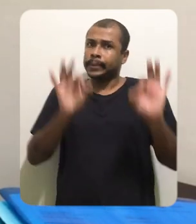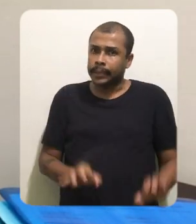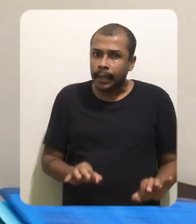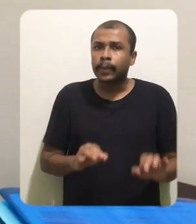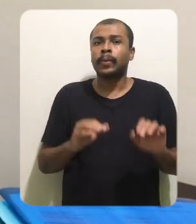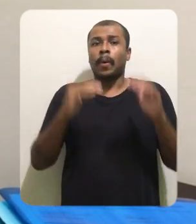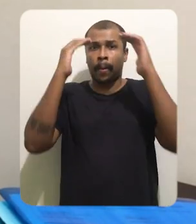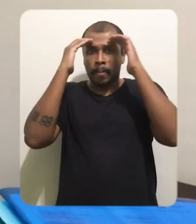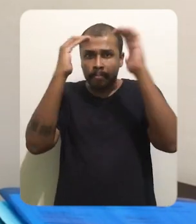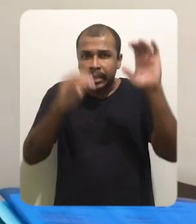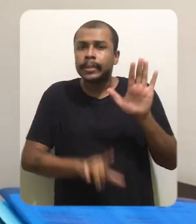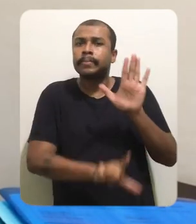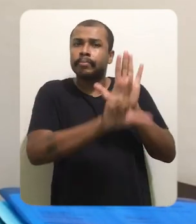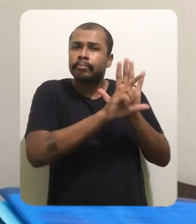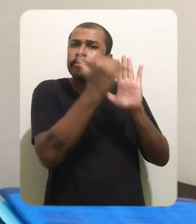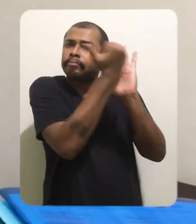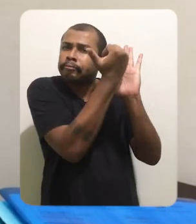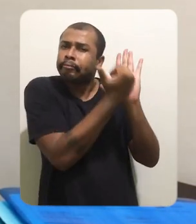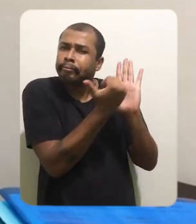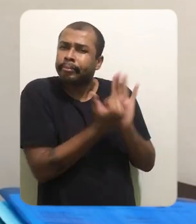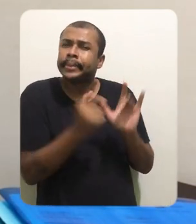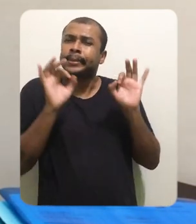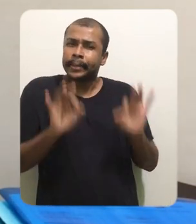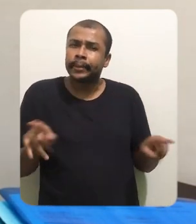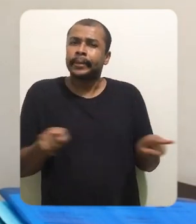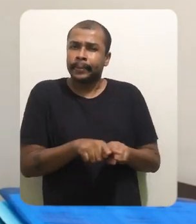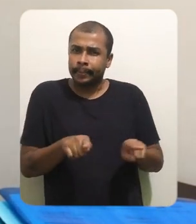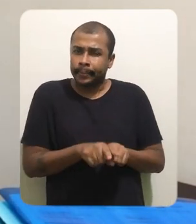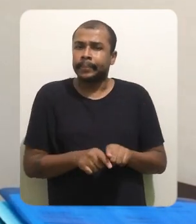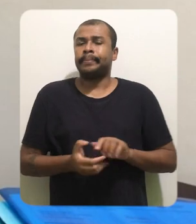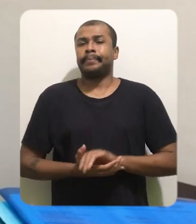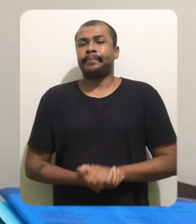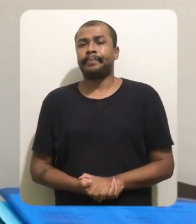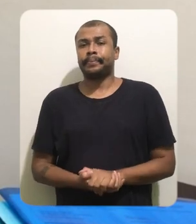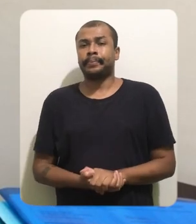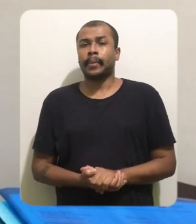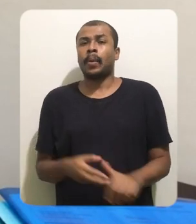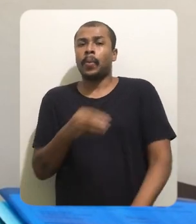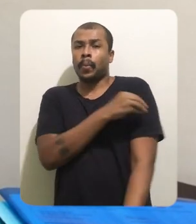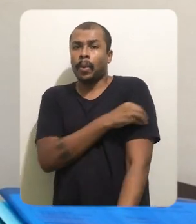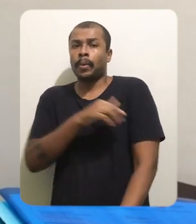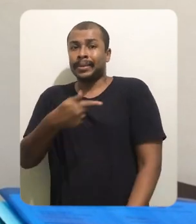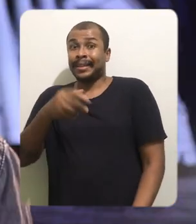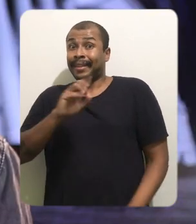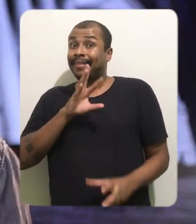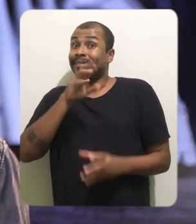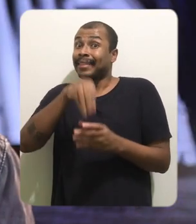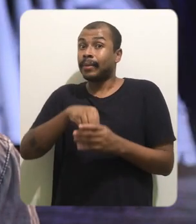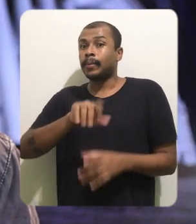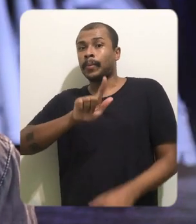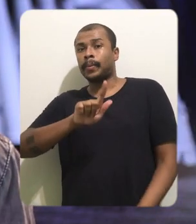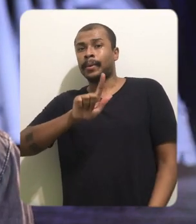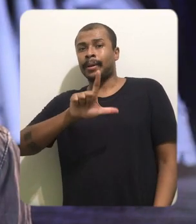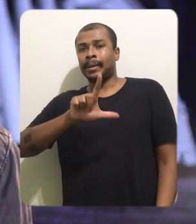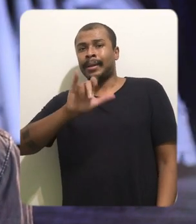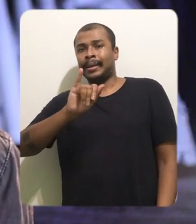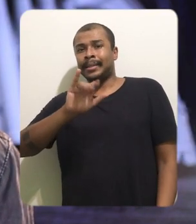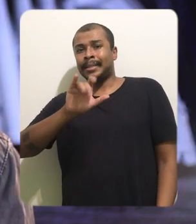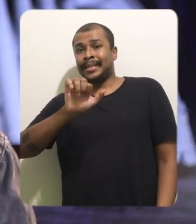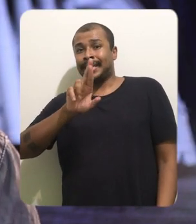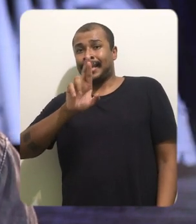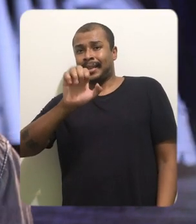mais correta possível, próximo à legislação, para que tenha realmente a efetividade que se destine. O álcool 70